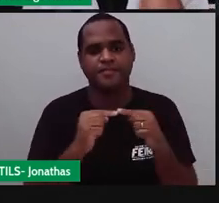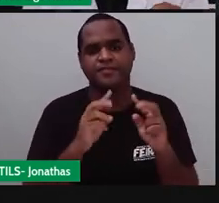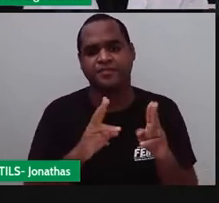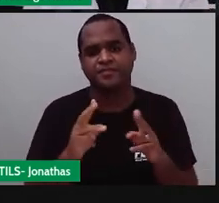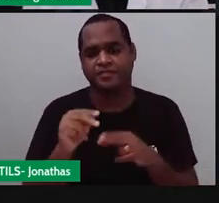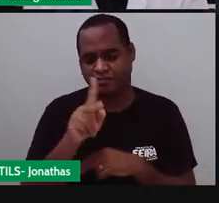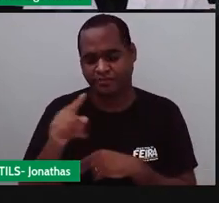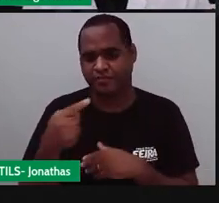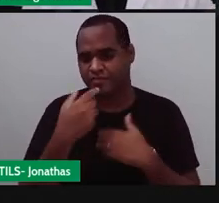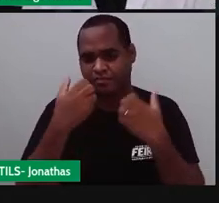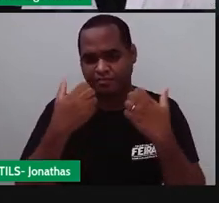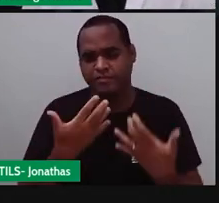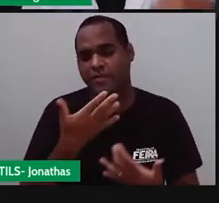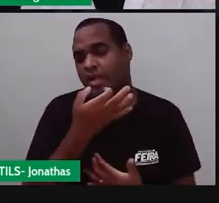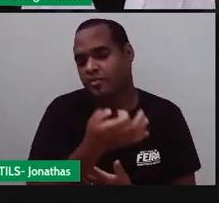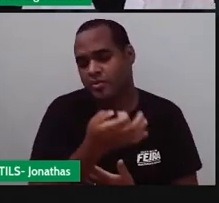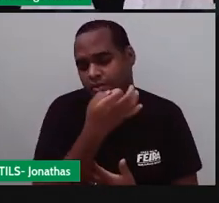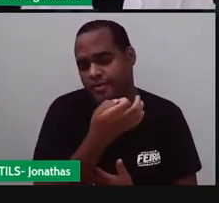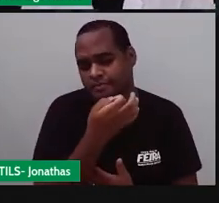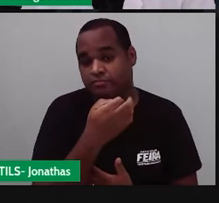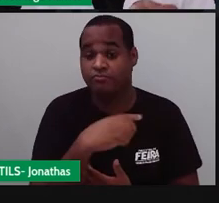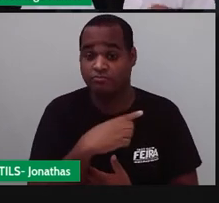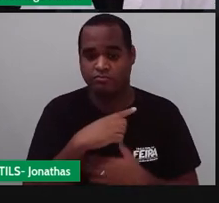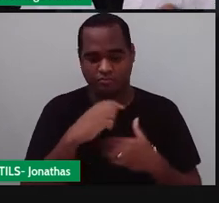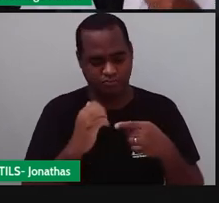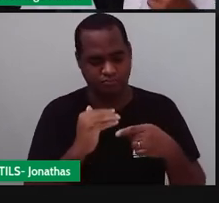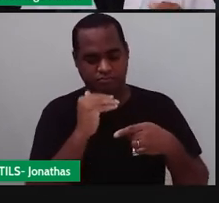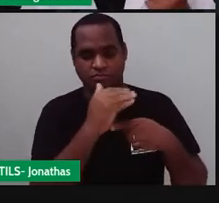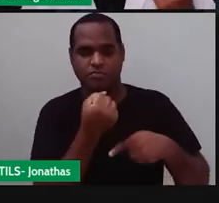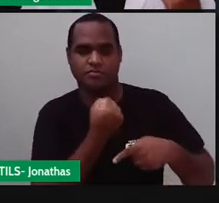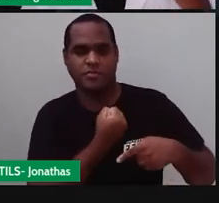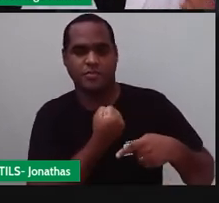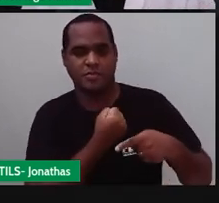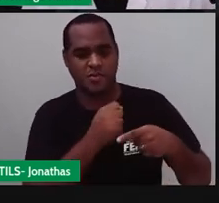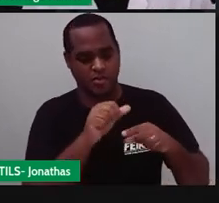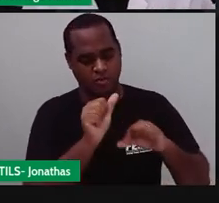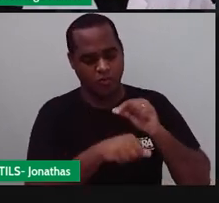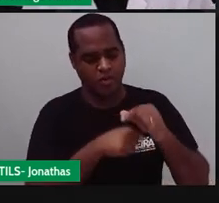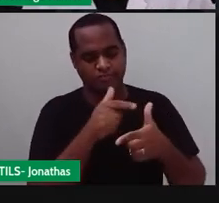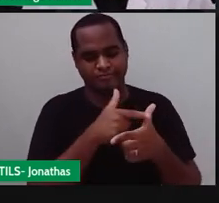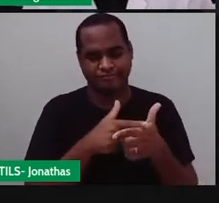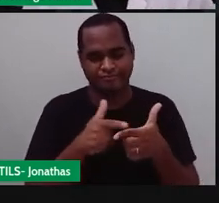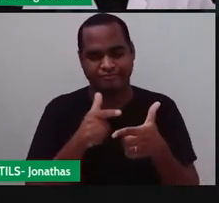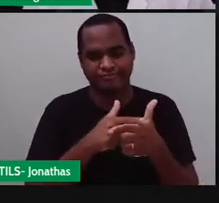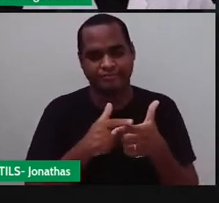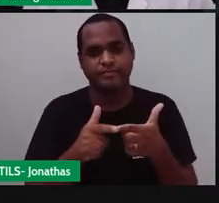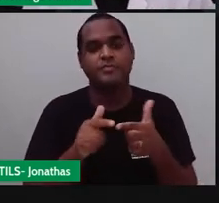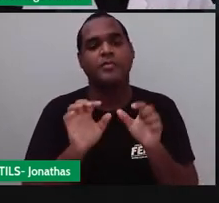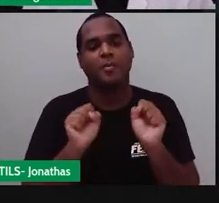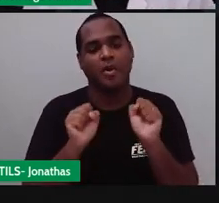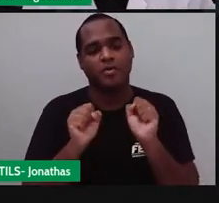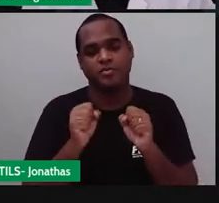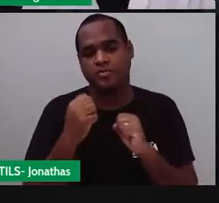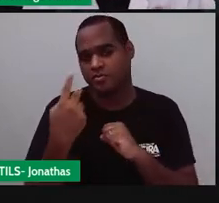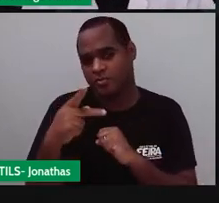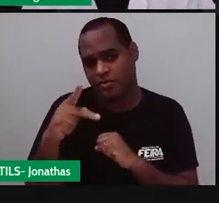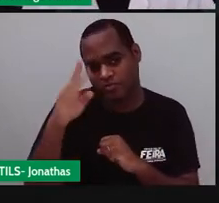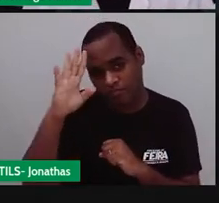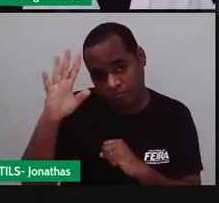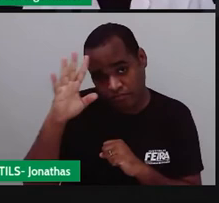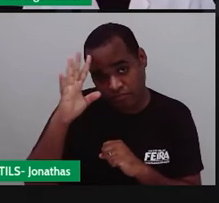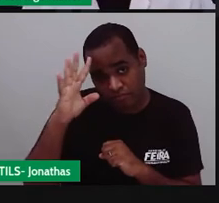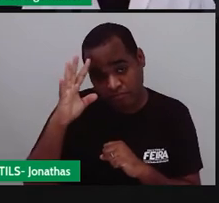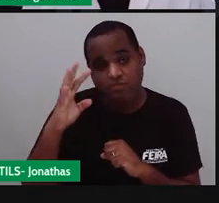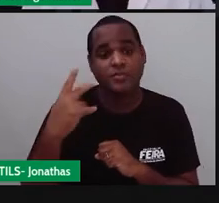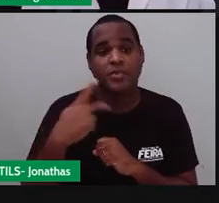professor já te deu essa dica pega o número de cima divide pelo número de baixo. Então, nessa fração você vai fazer aí agora na